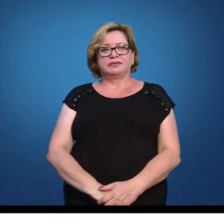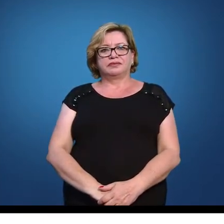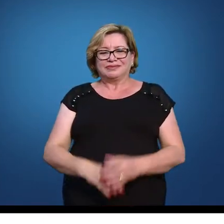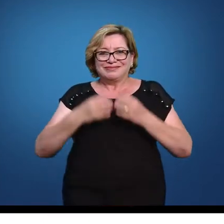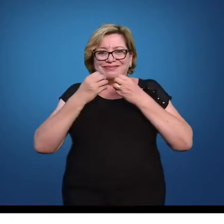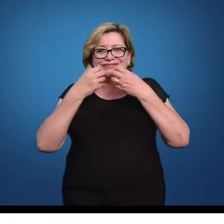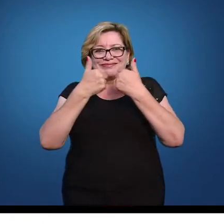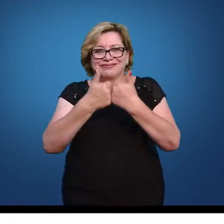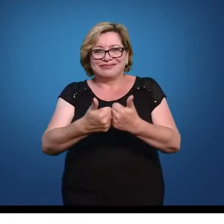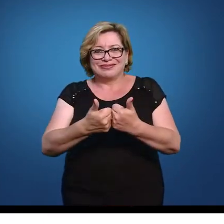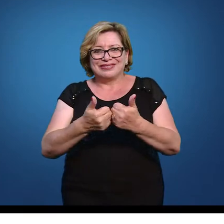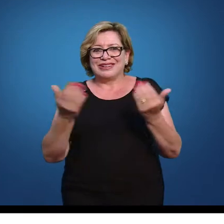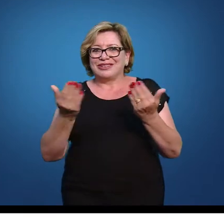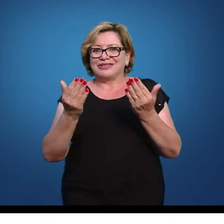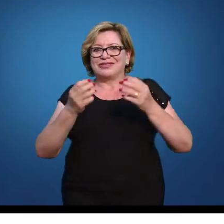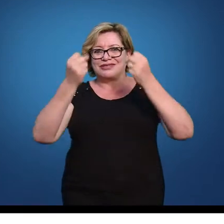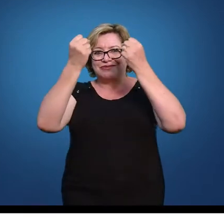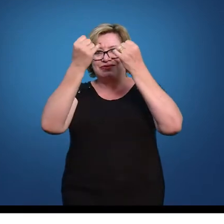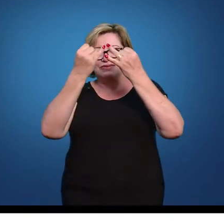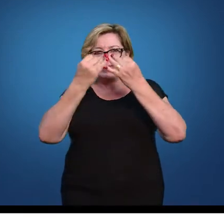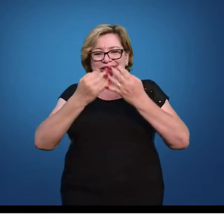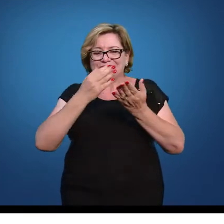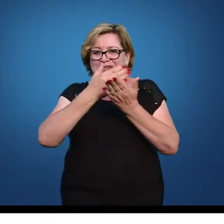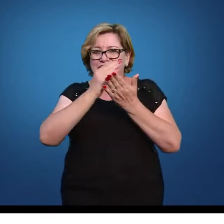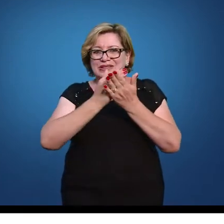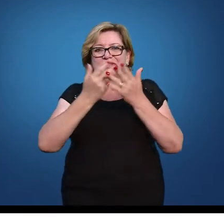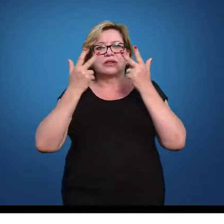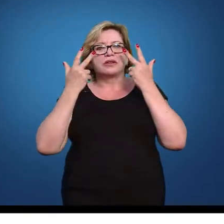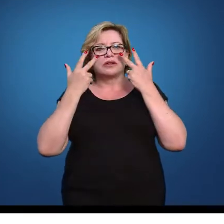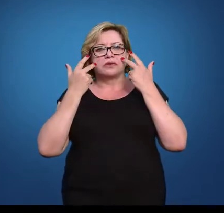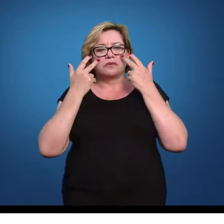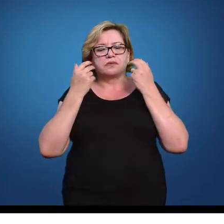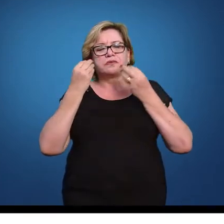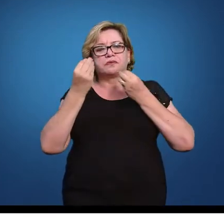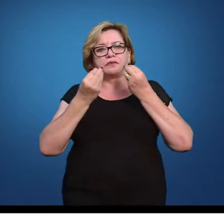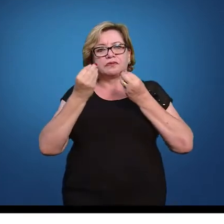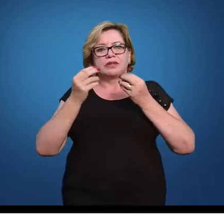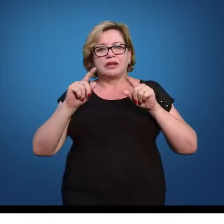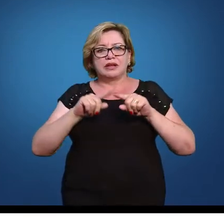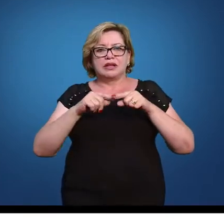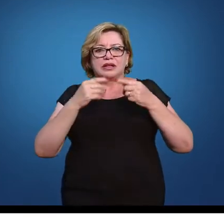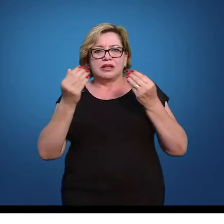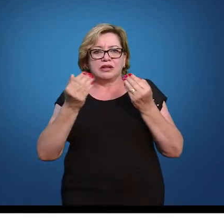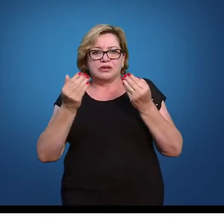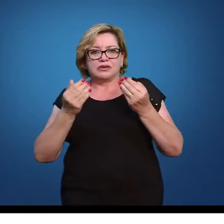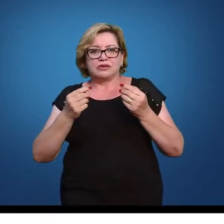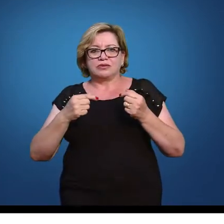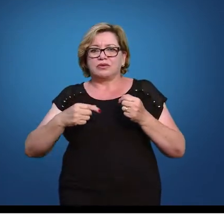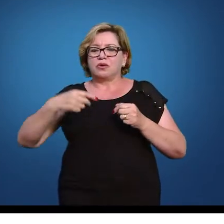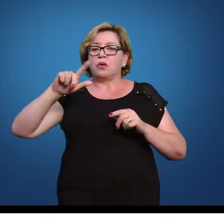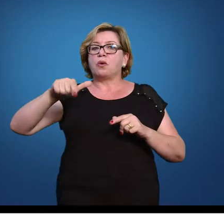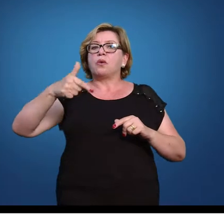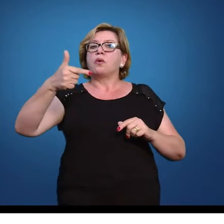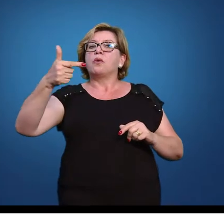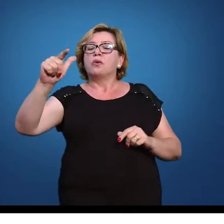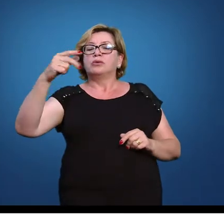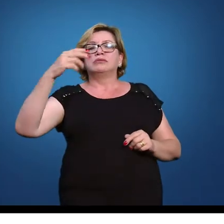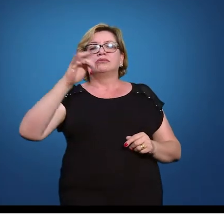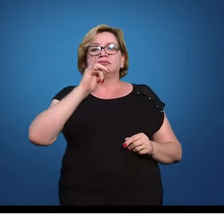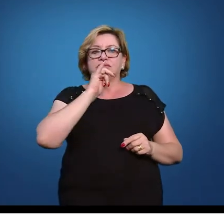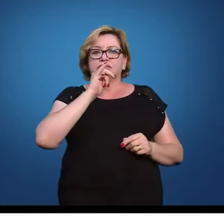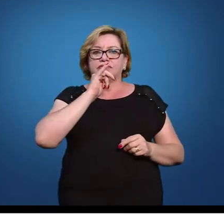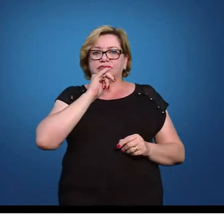Tudo bem, pessoal? Então, a gente vai continuar falando sobre distribuição normal de probabilidade, só que agora a gente vai trabalhar um segundo exemplo, né?